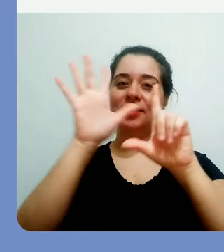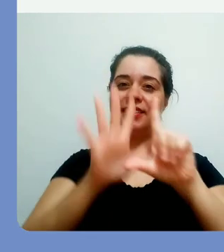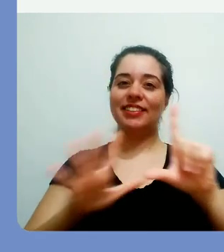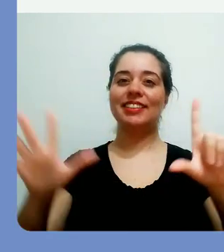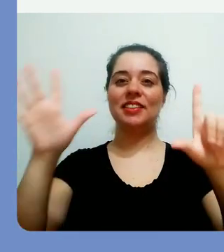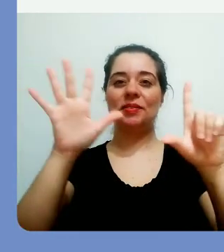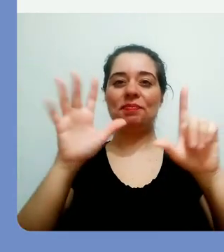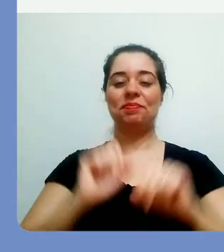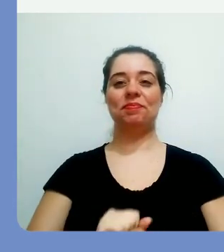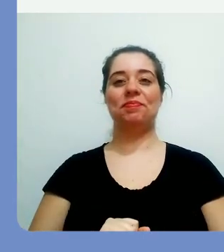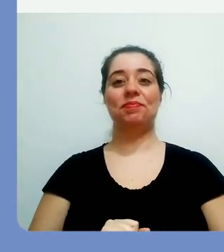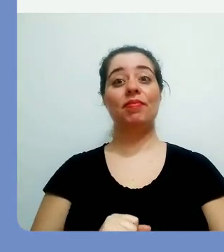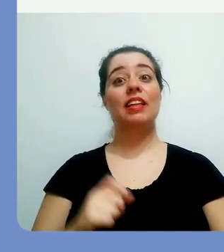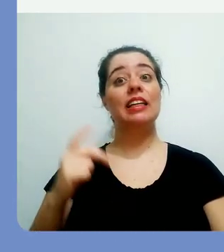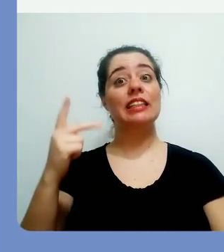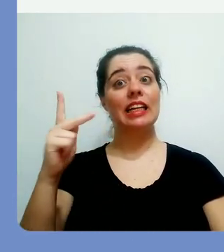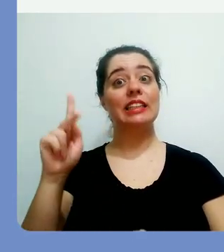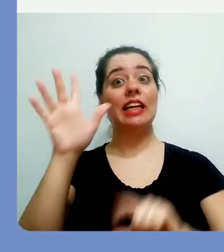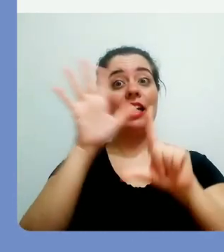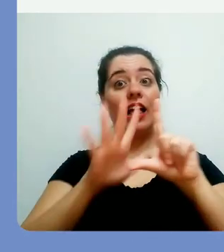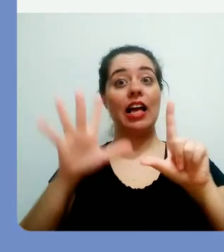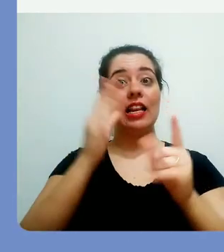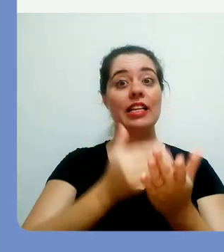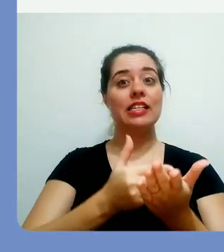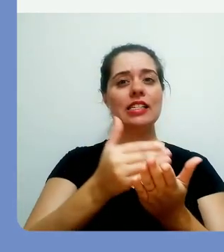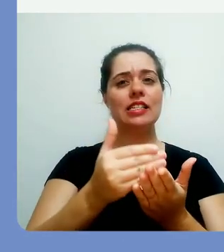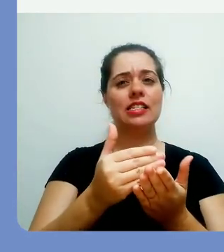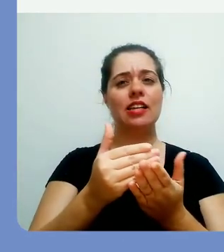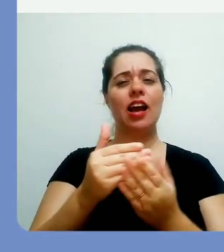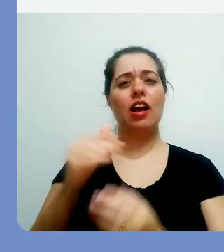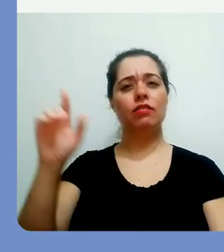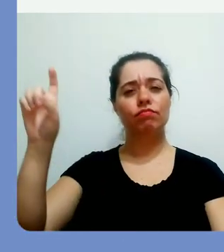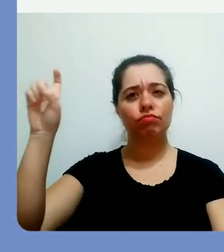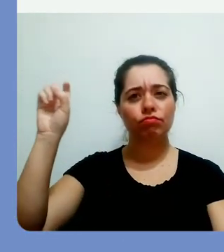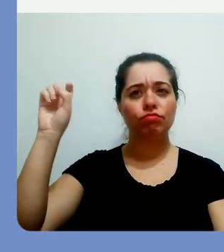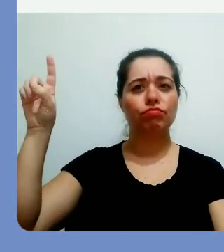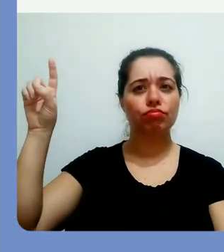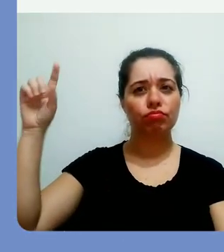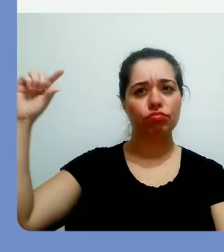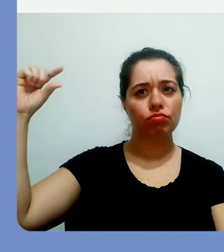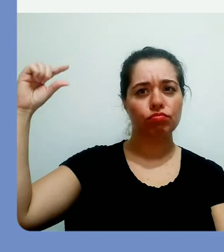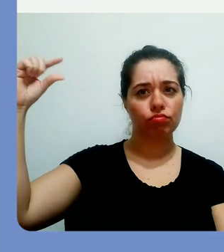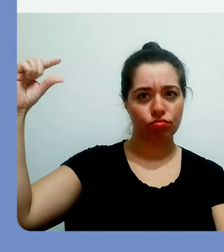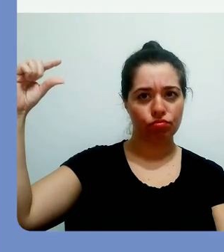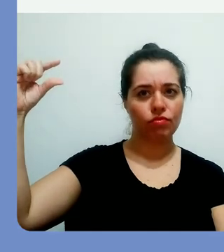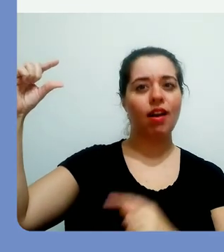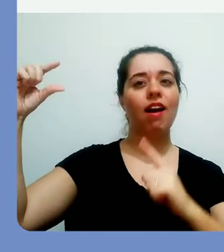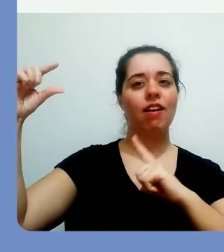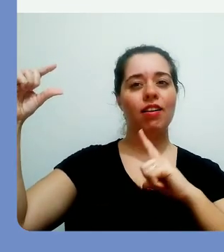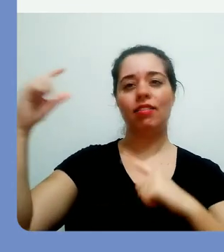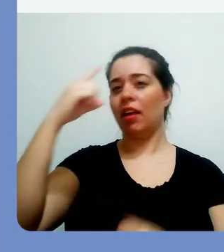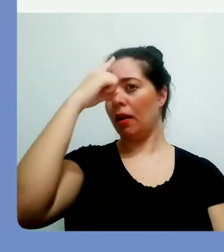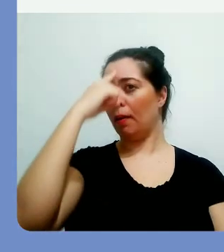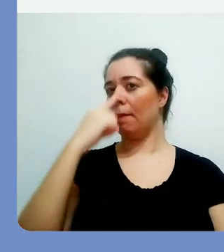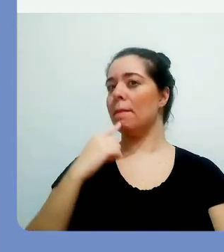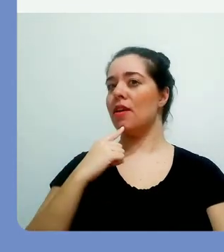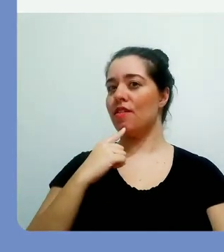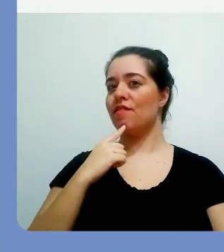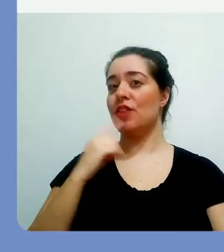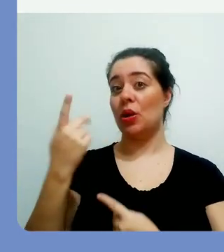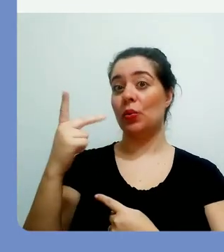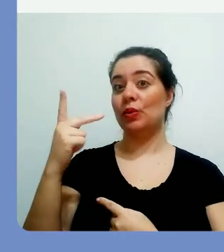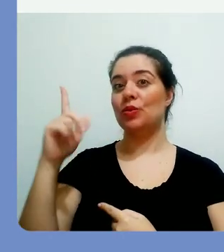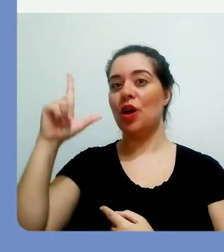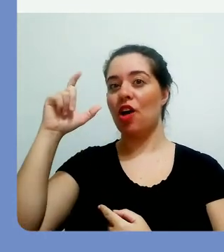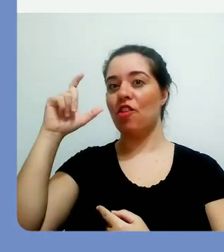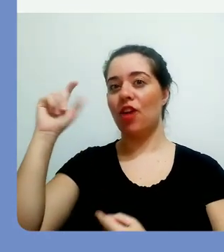E você retorna para a tela inicial. Ainda na tela inicial, você vindo aqui no canto superior direito, do lado